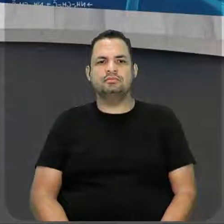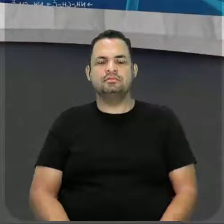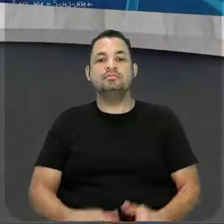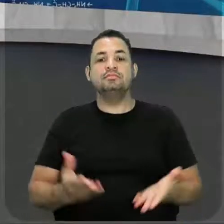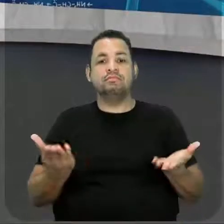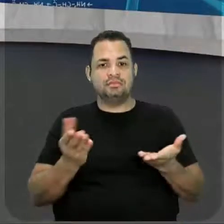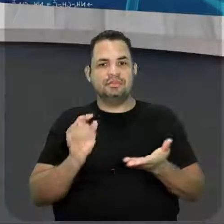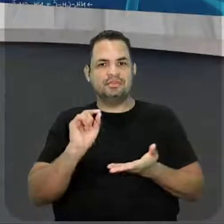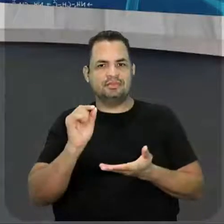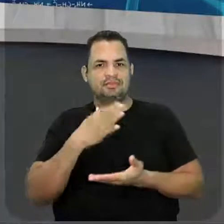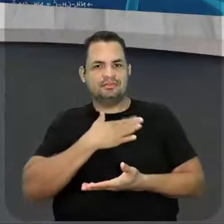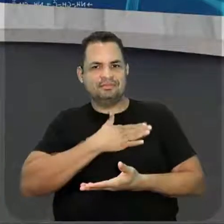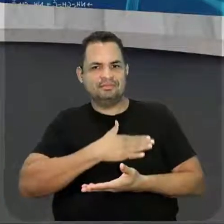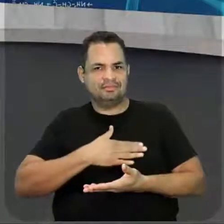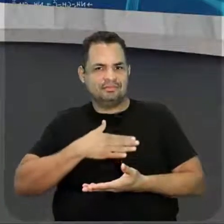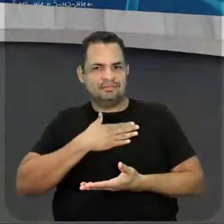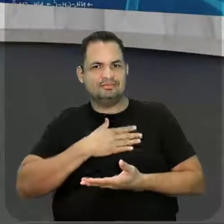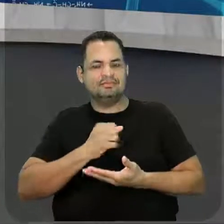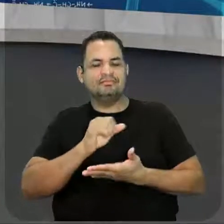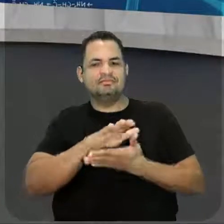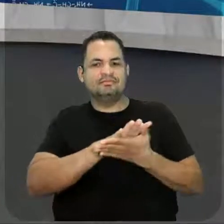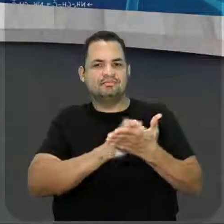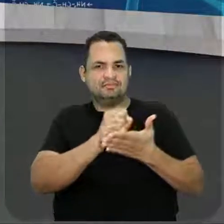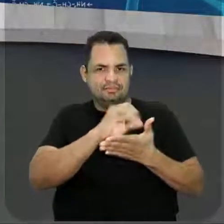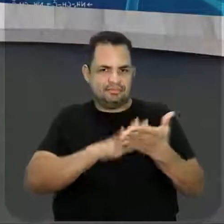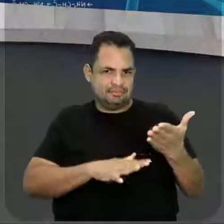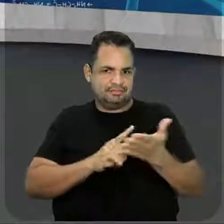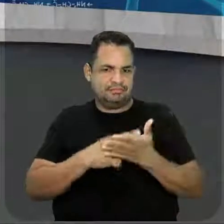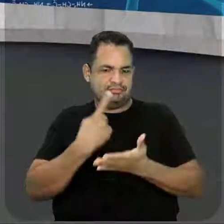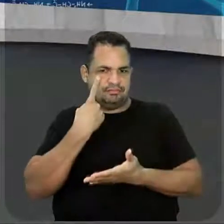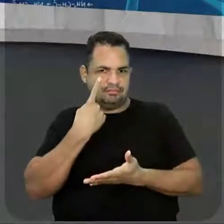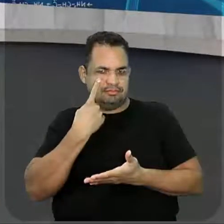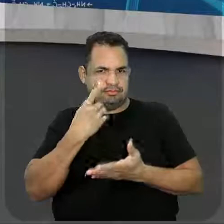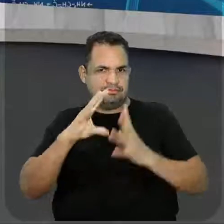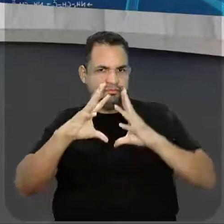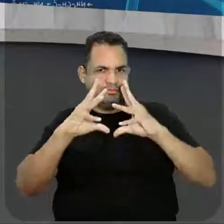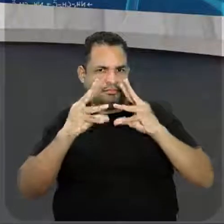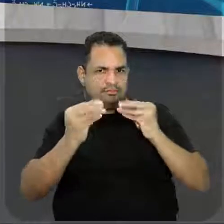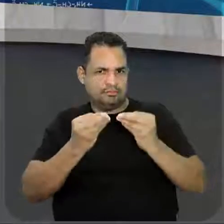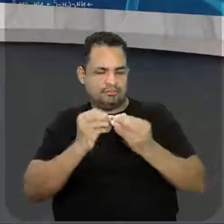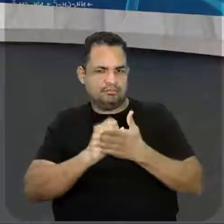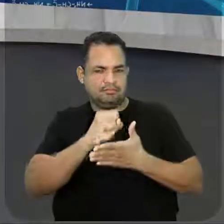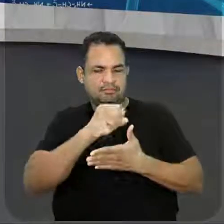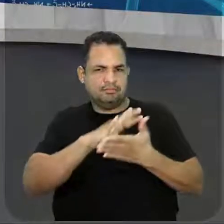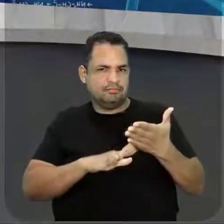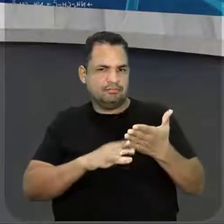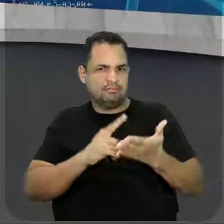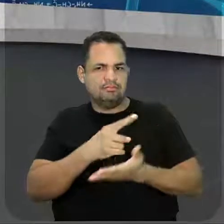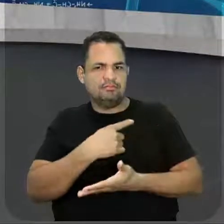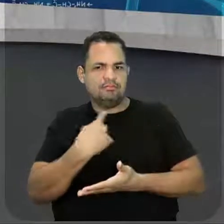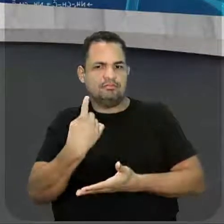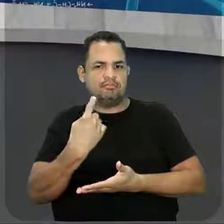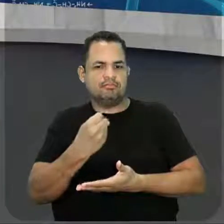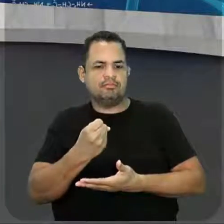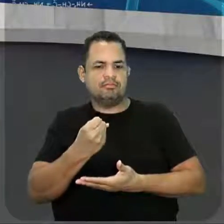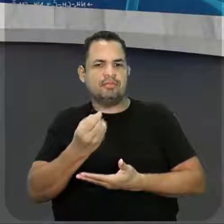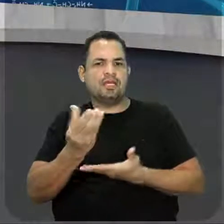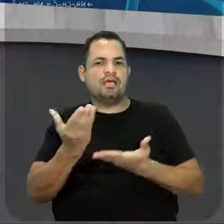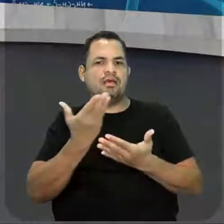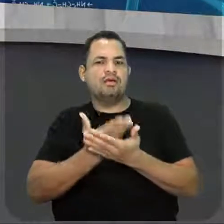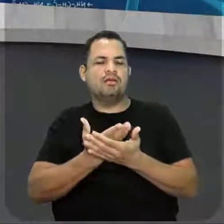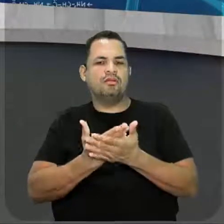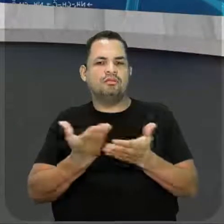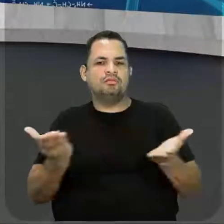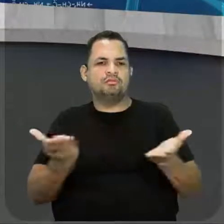E aí, pessoal, vocês gostaram das atividades? Observaram que todas as questões que nós colocamos na atividade da aula de